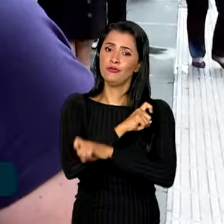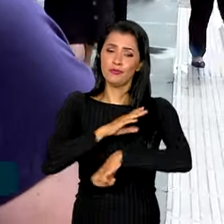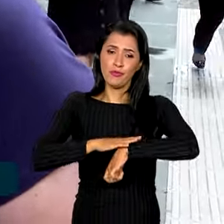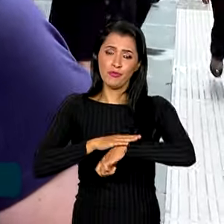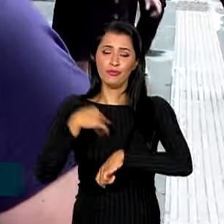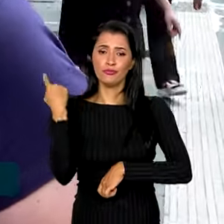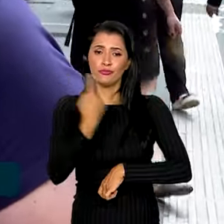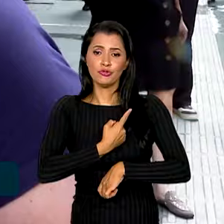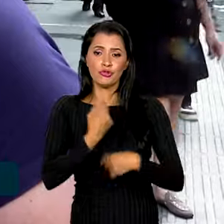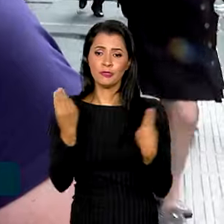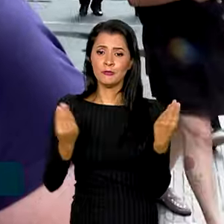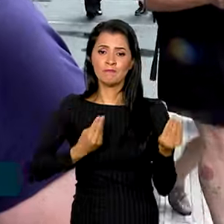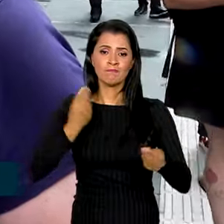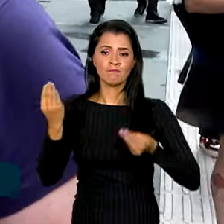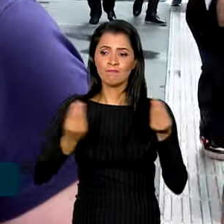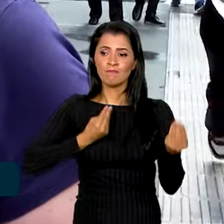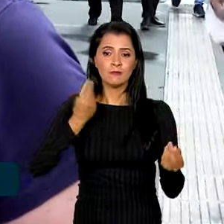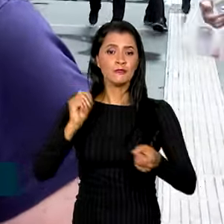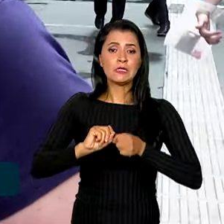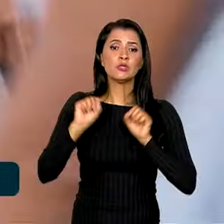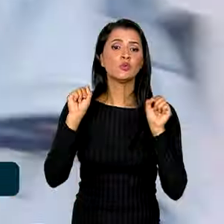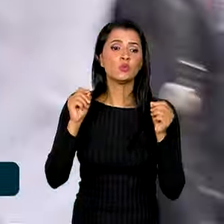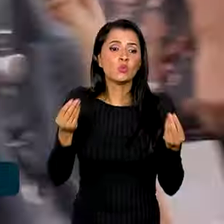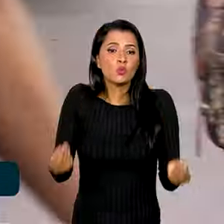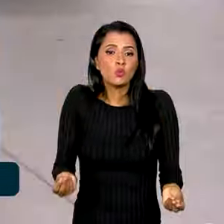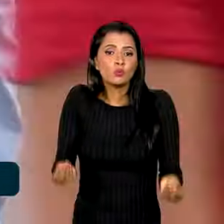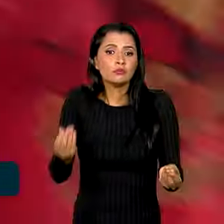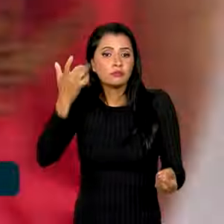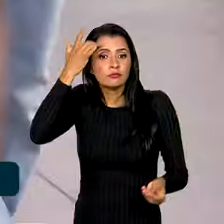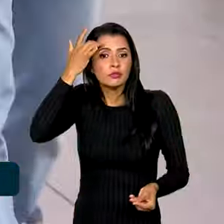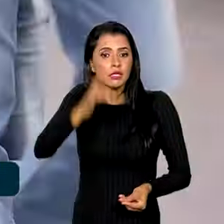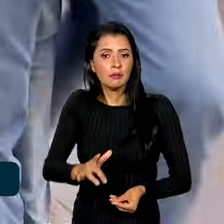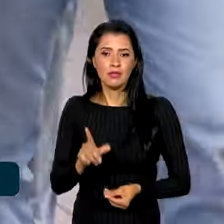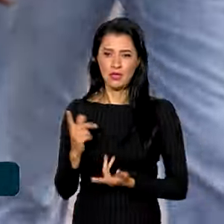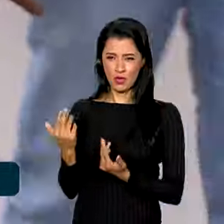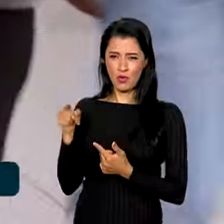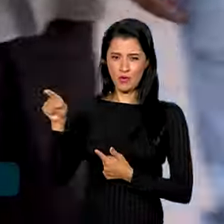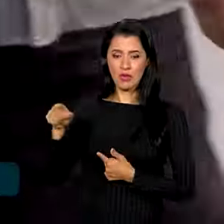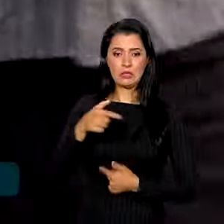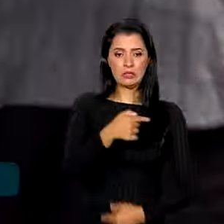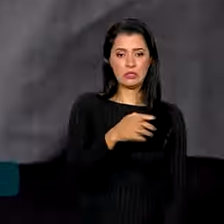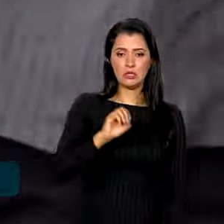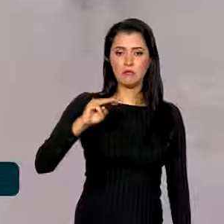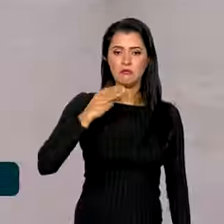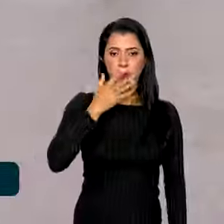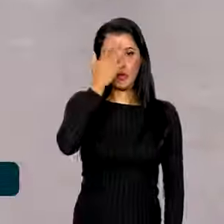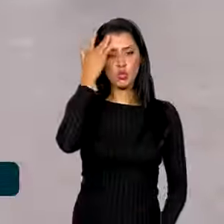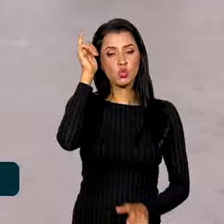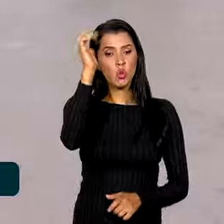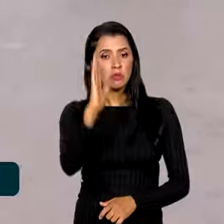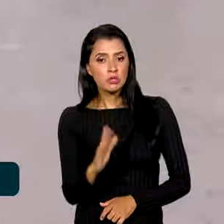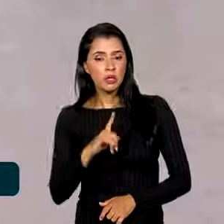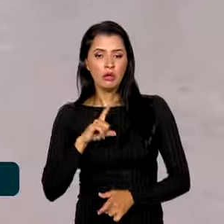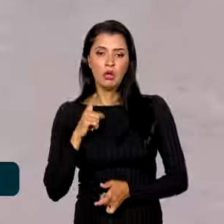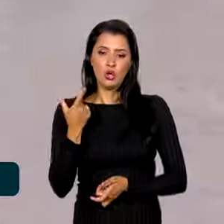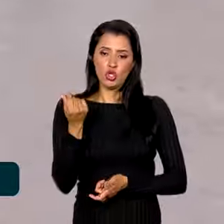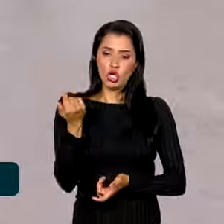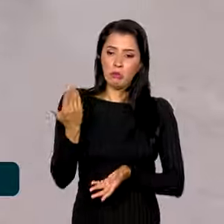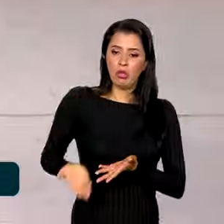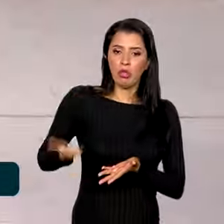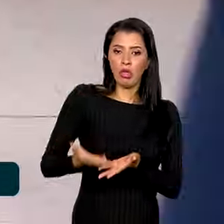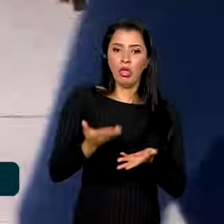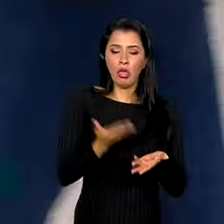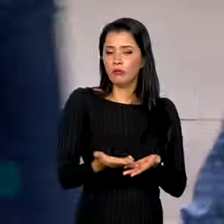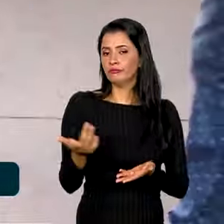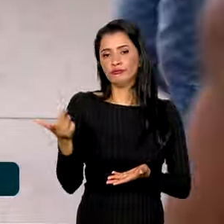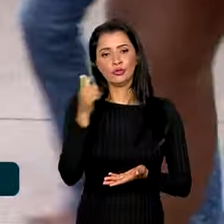que a gente não sabe o que fazer, né? Assim como ela, 70 milhões de brasileiros perderam renda durante a pandemia e